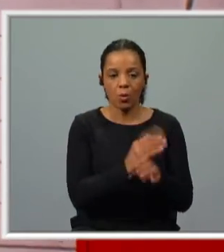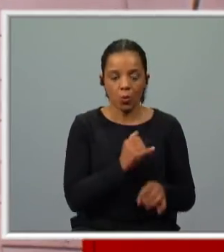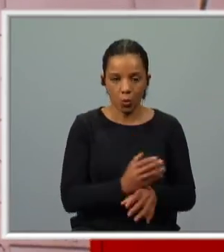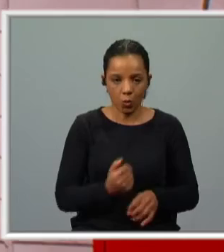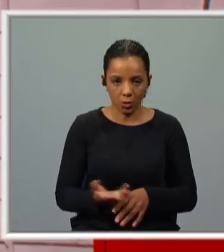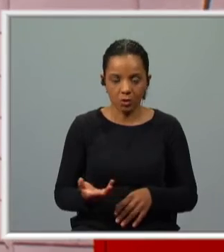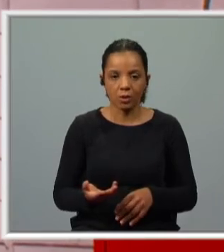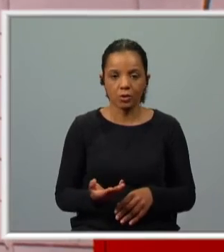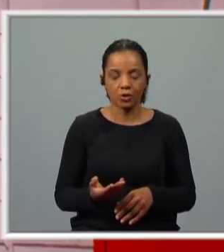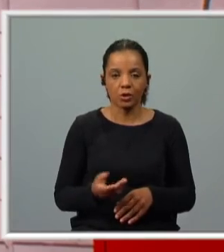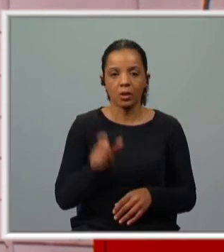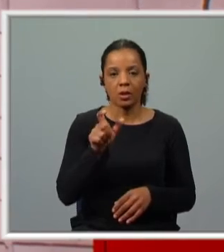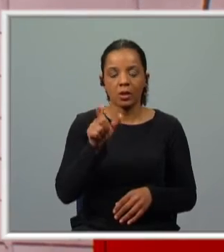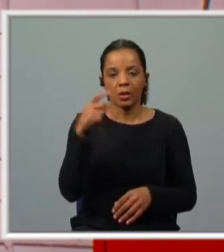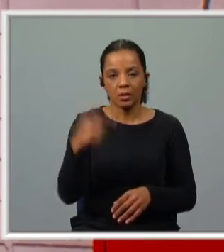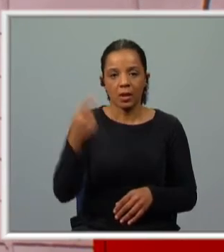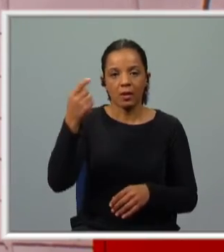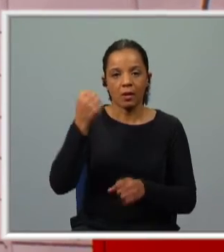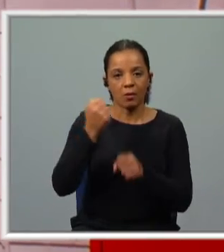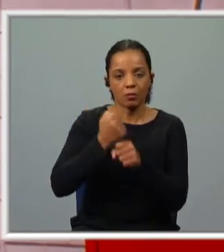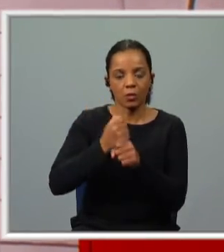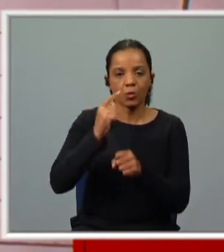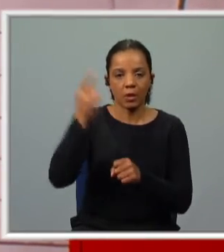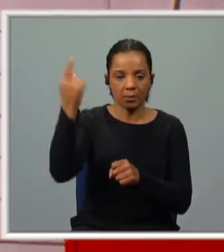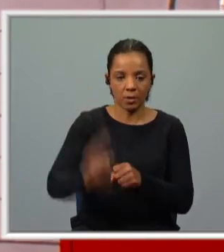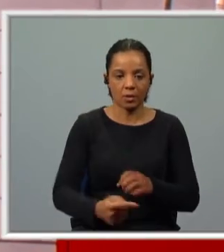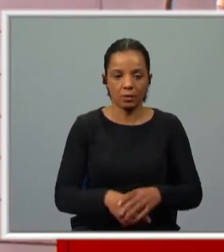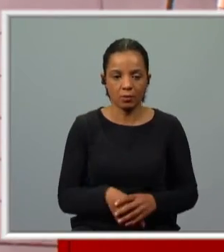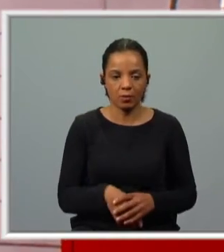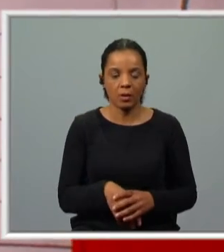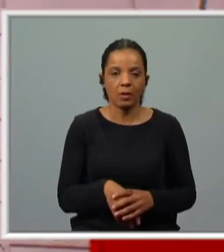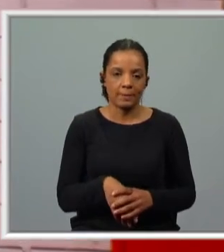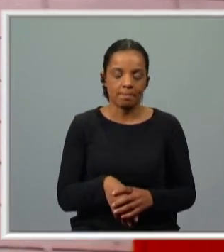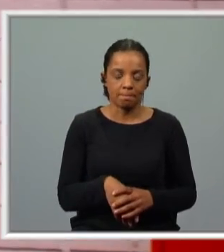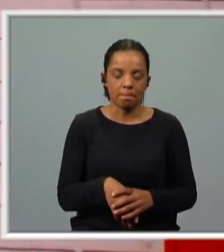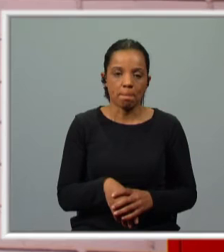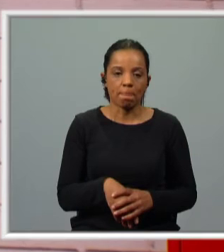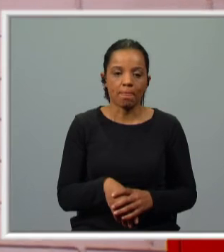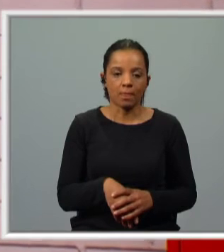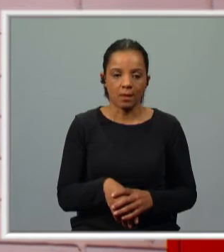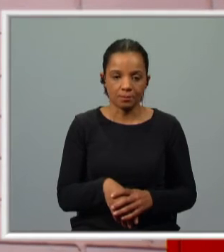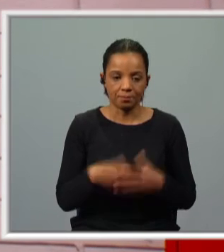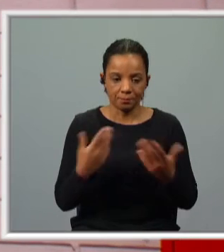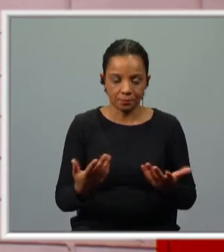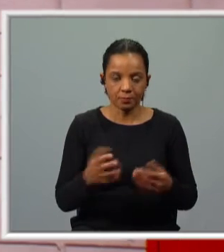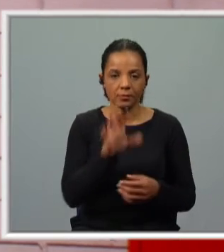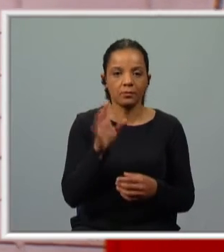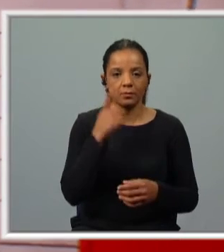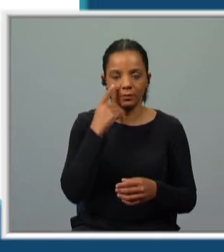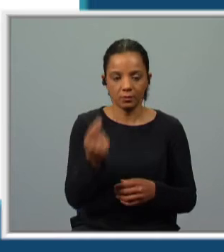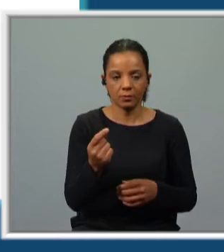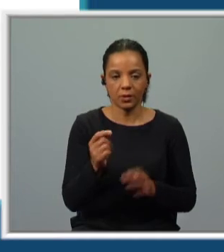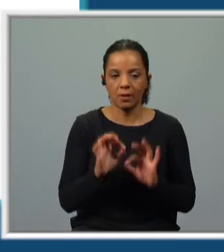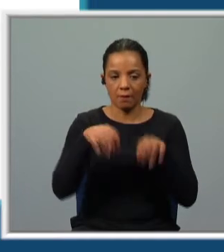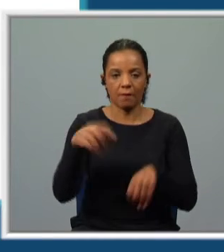a ter uma função de imperativo. Um valor de imperativo. Então, formas verbais não